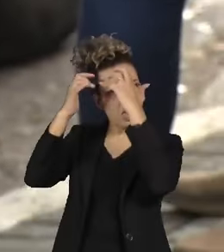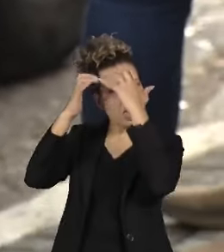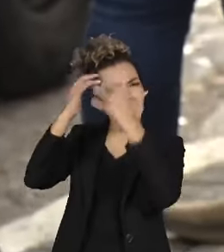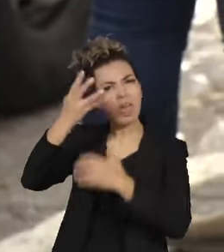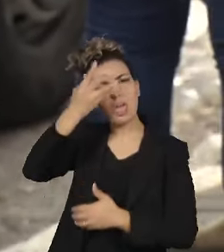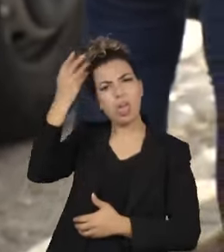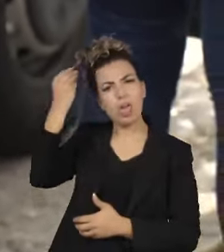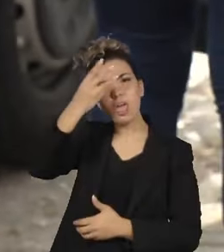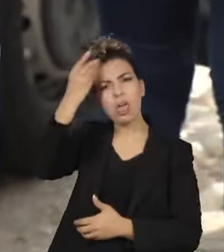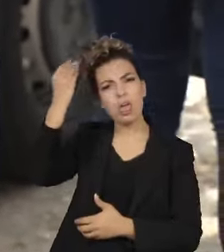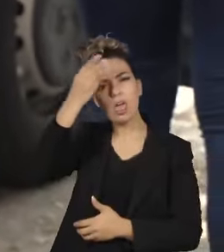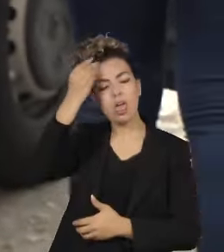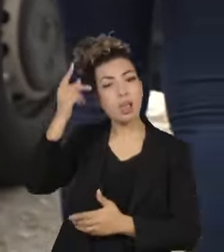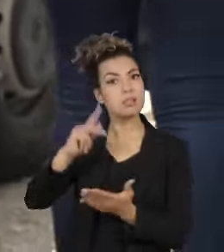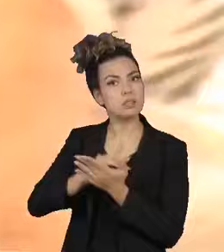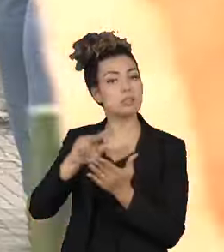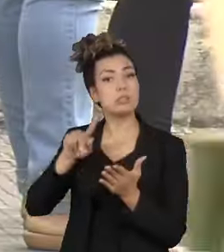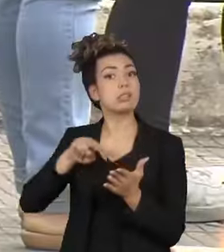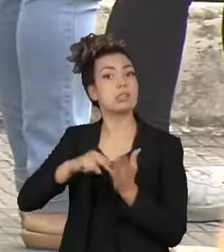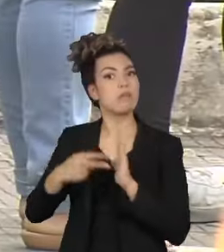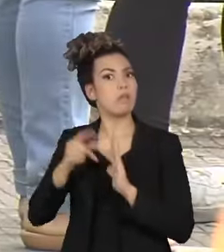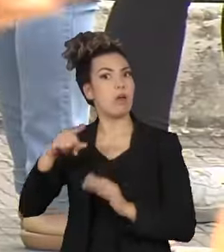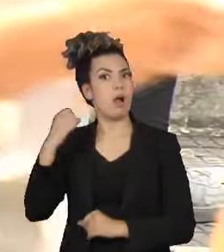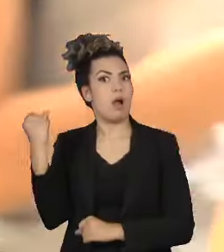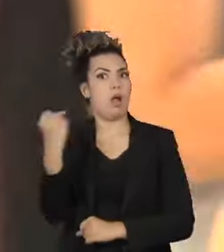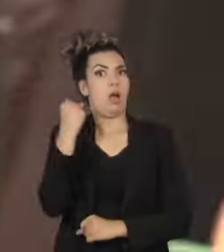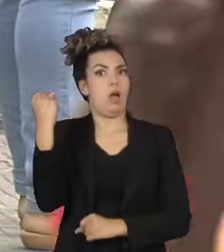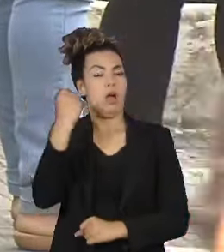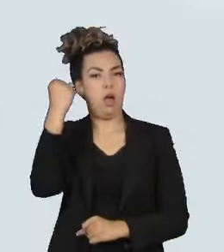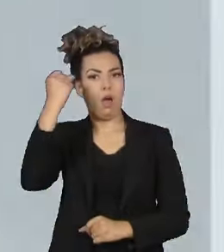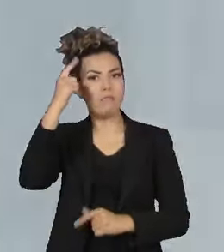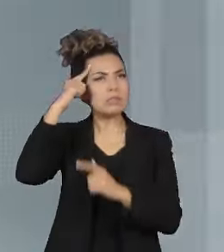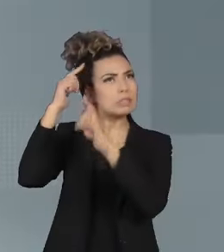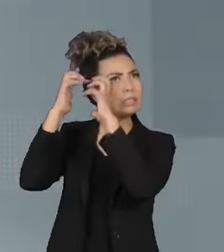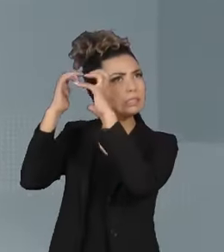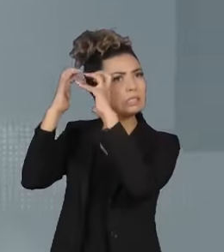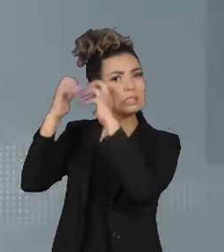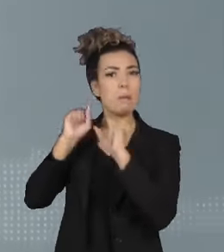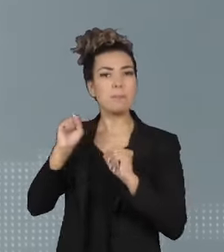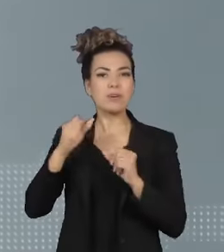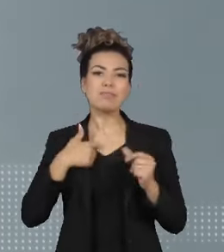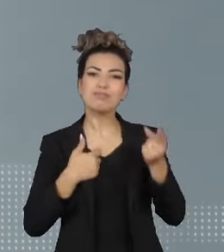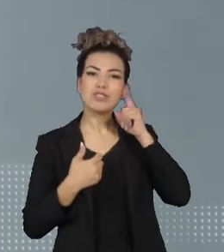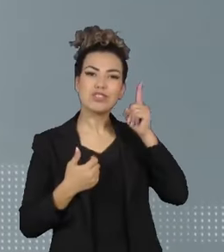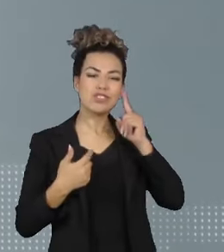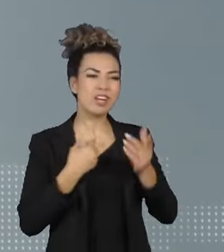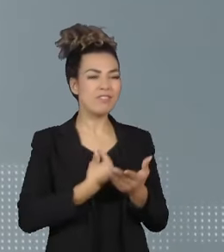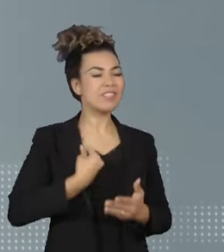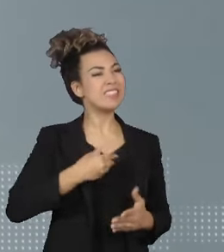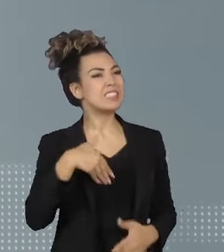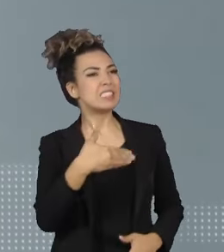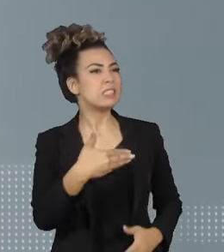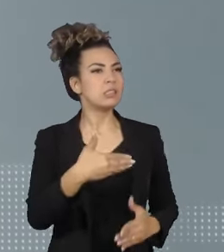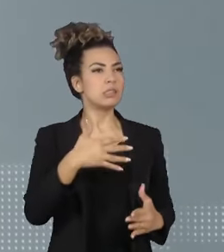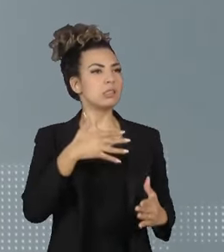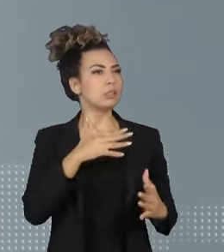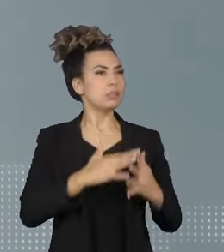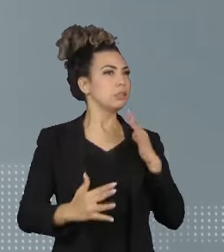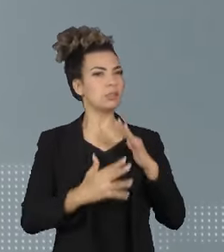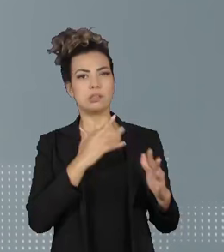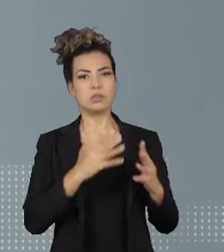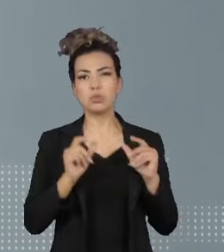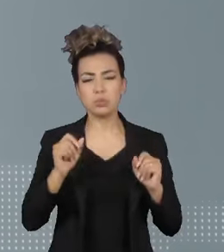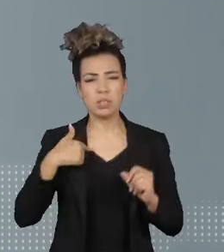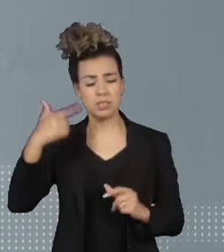cognitivos graves o suficiente para atrapalhar a rotina de uma pessoa. Confusão, falhas de memória e